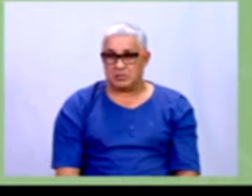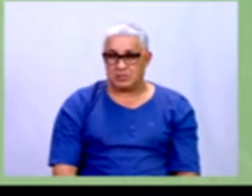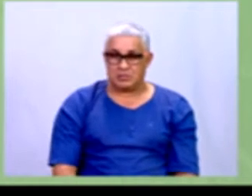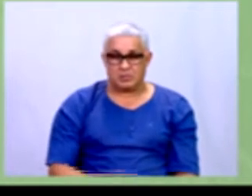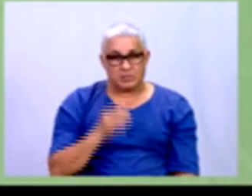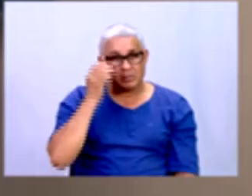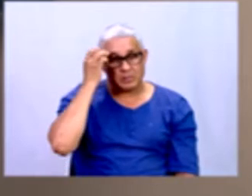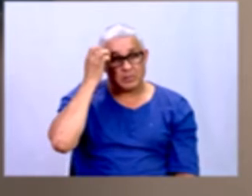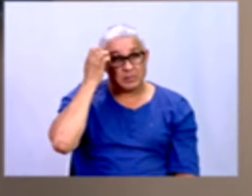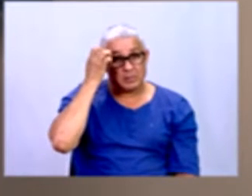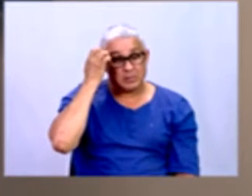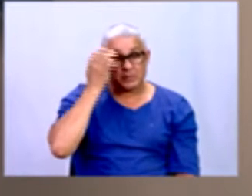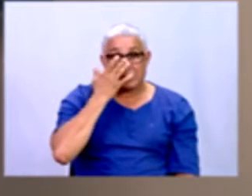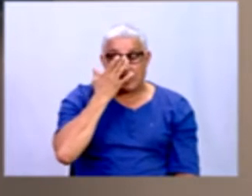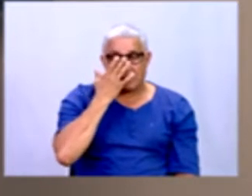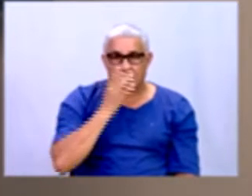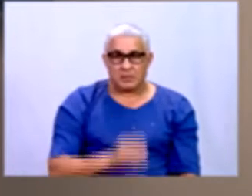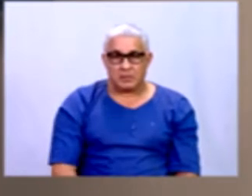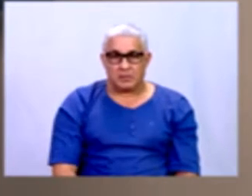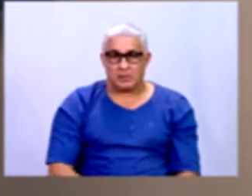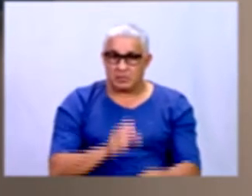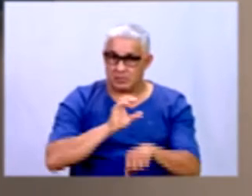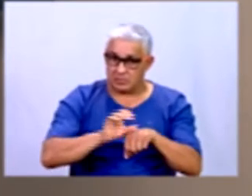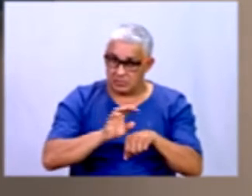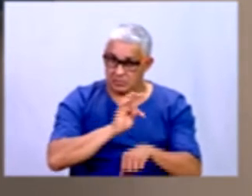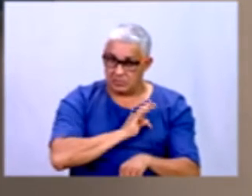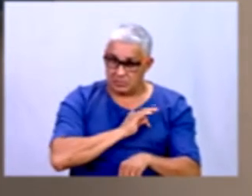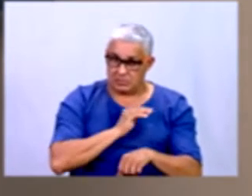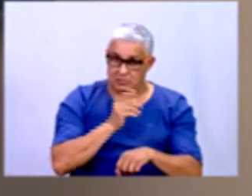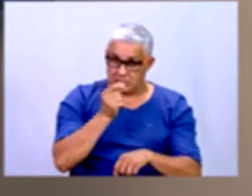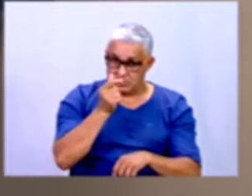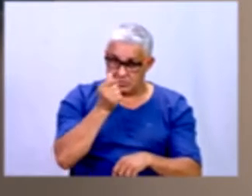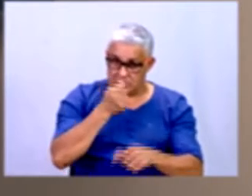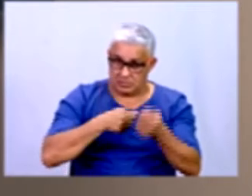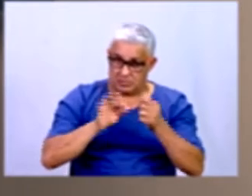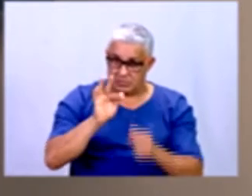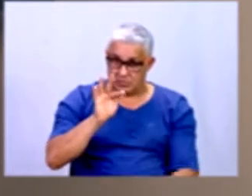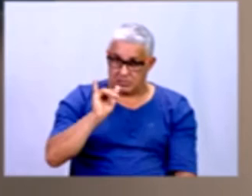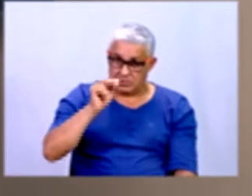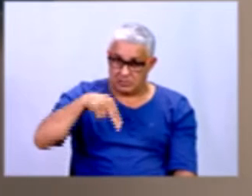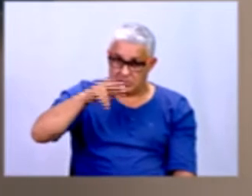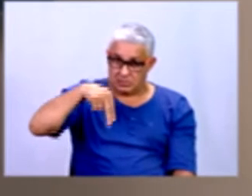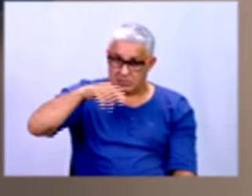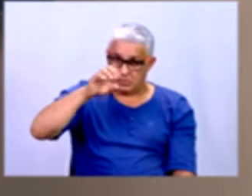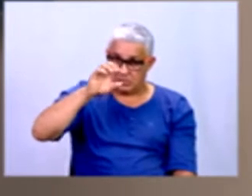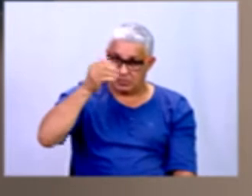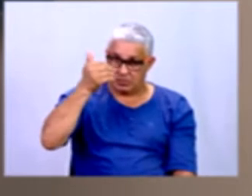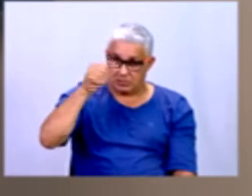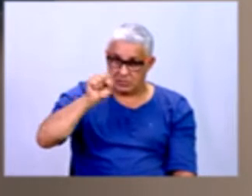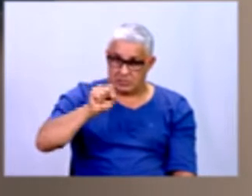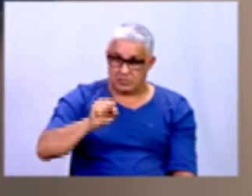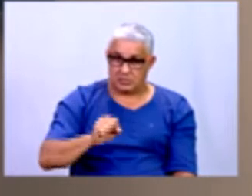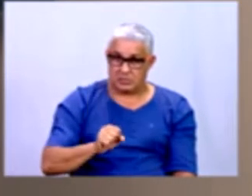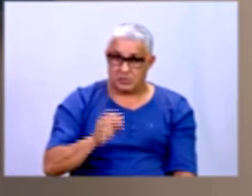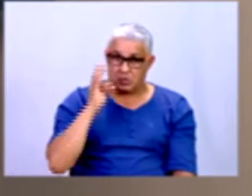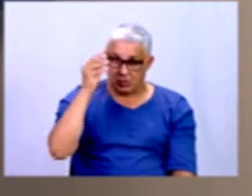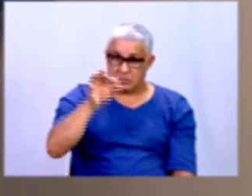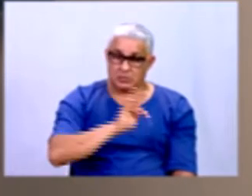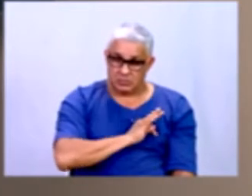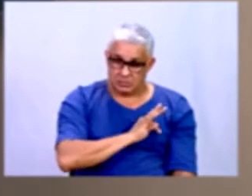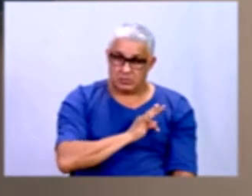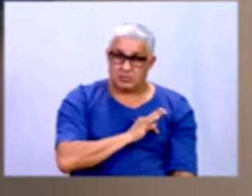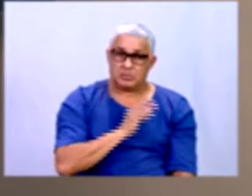Gente, a gente tá fazendo um curso de técnico e finanças, né? E eu tenho certeza que todos os técnicos aqui